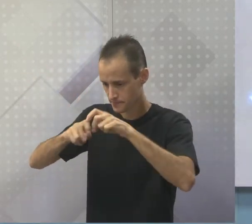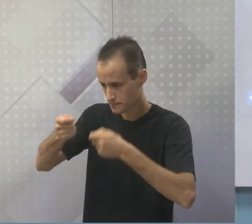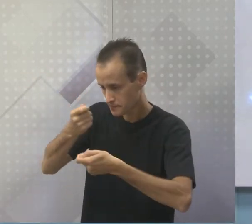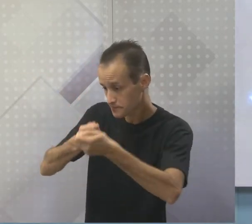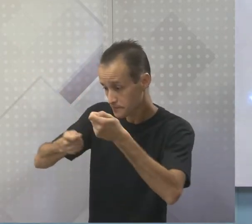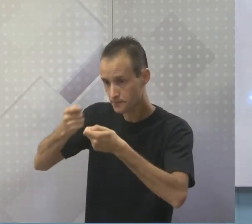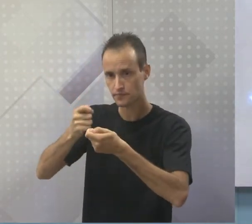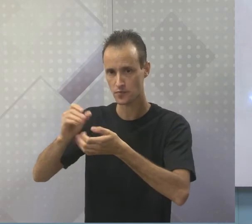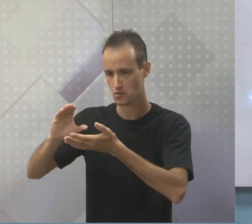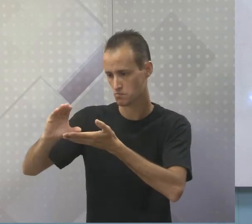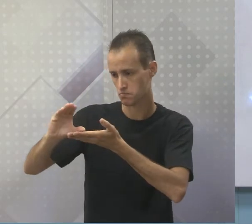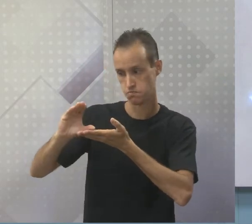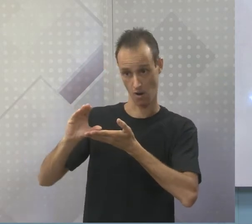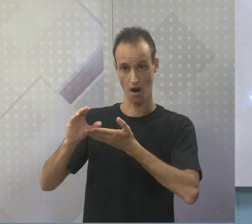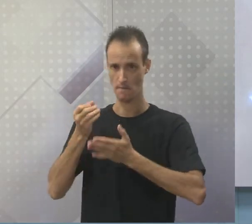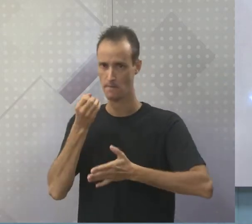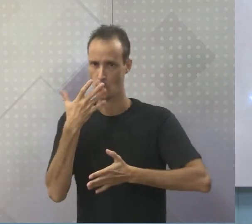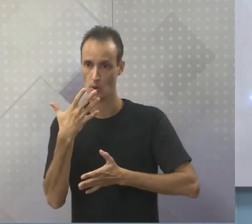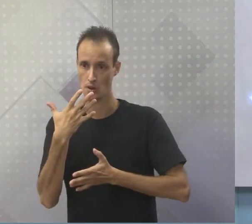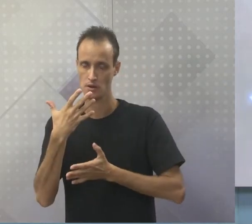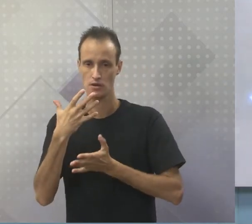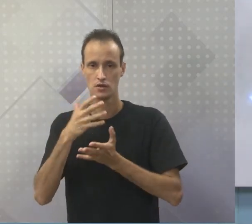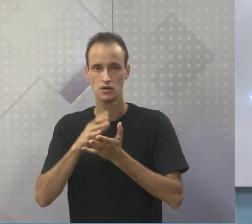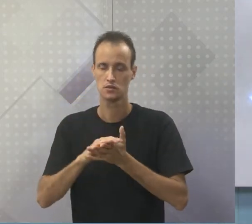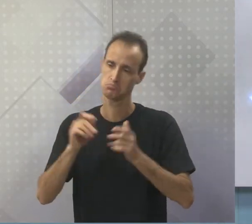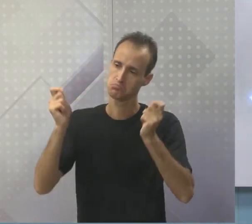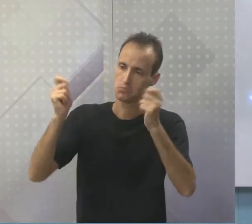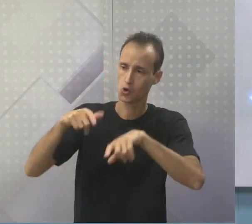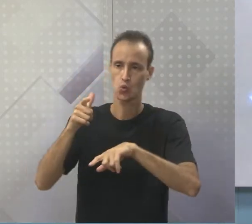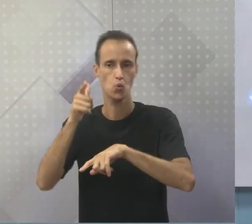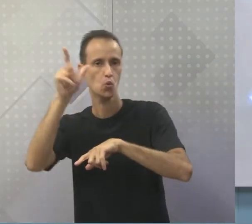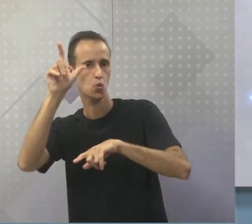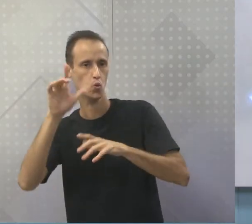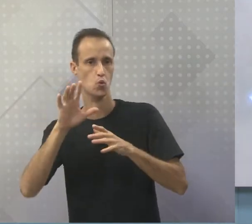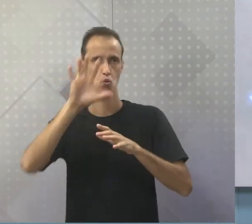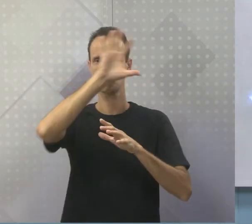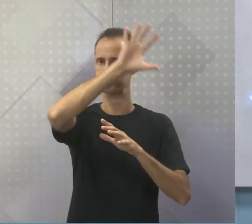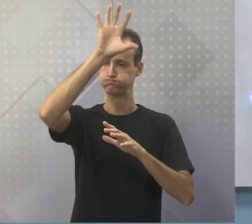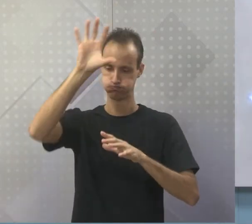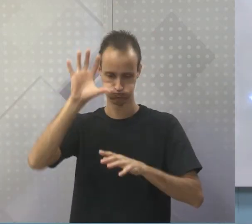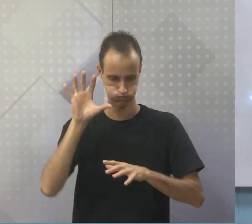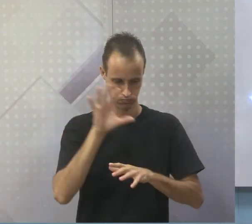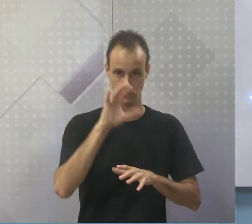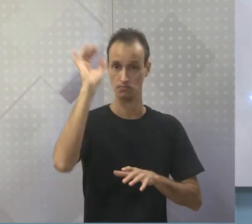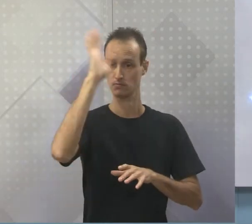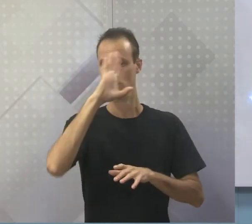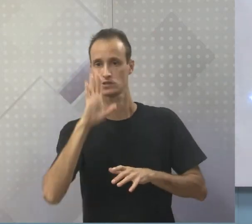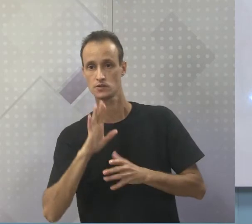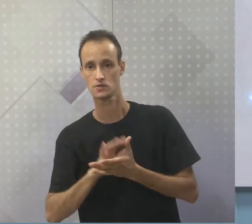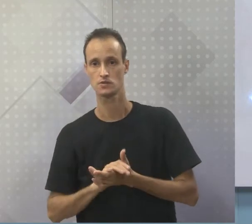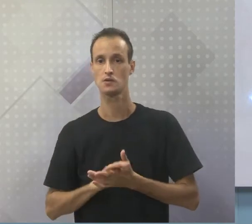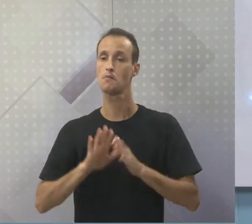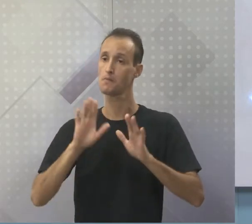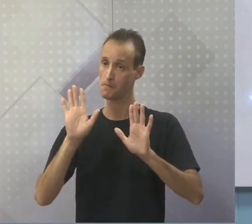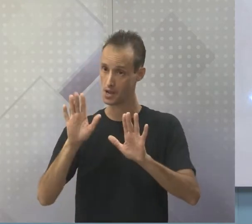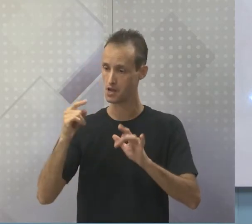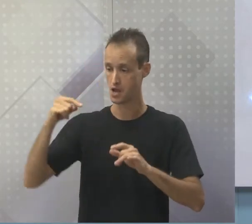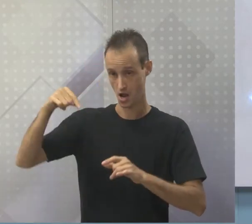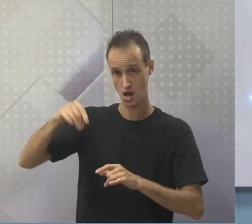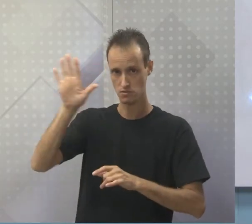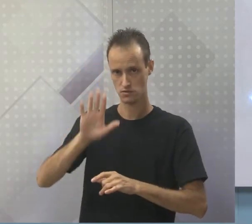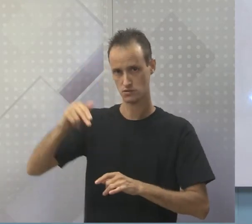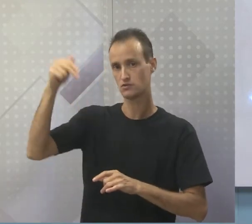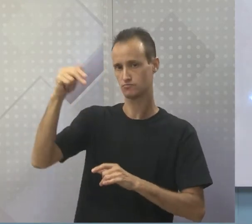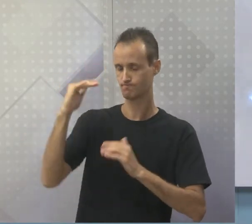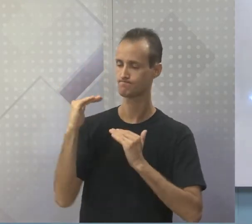da agroindústria, não vai se arrepender. Muito provavelmente pode ir para outra região, a região Centro-Oeste, Sudeste, mas está se desenvolvendo bastante aqui